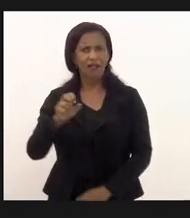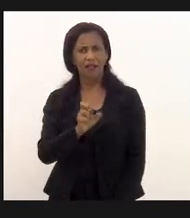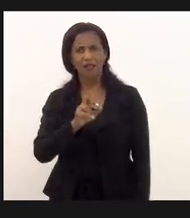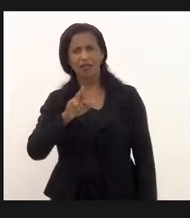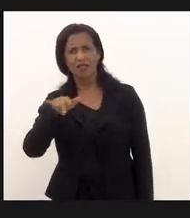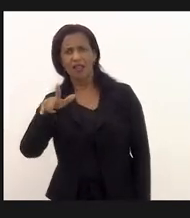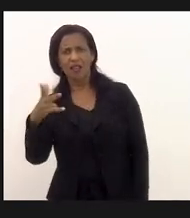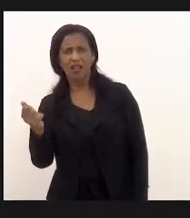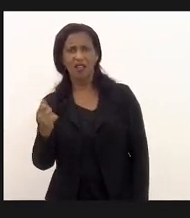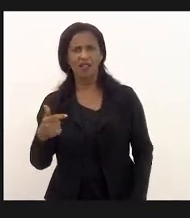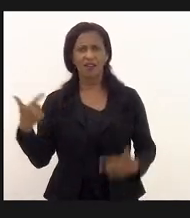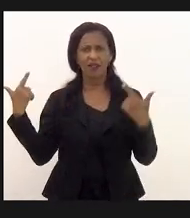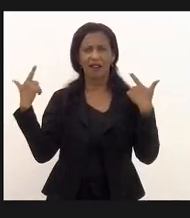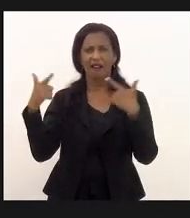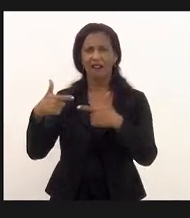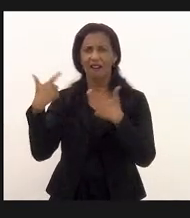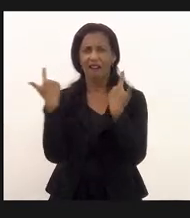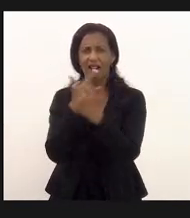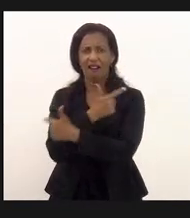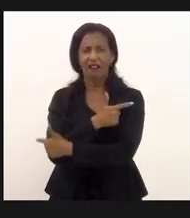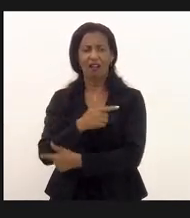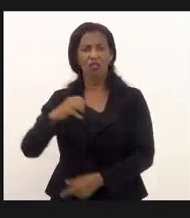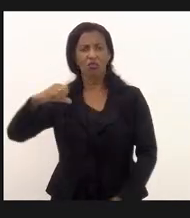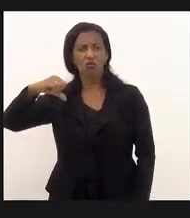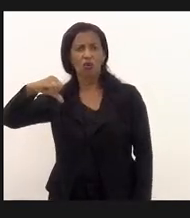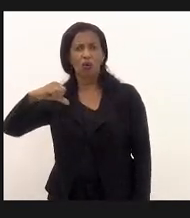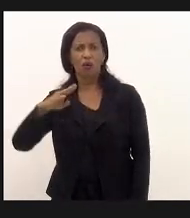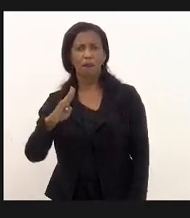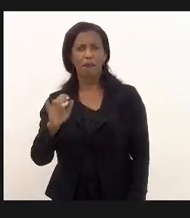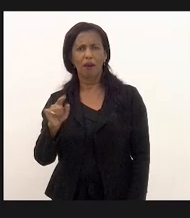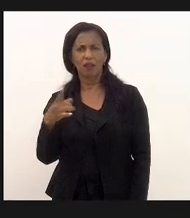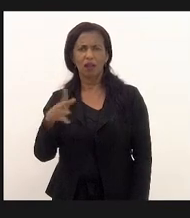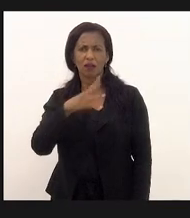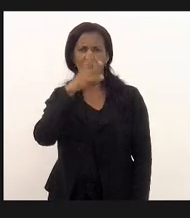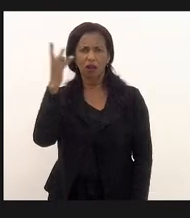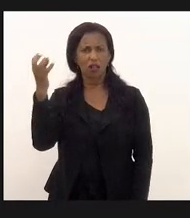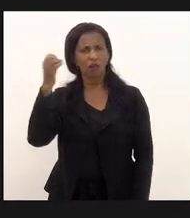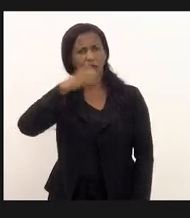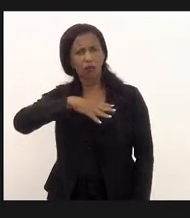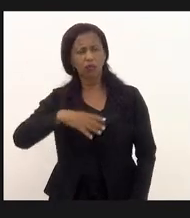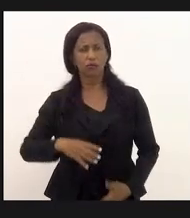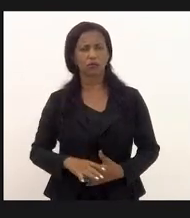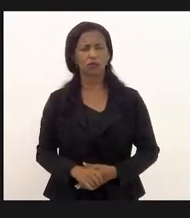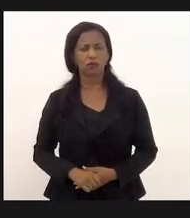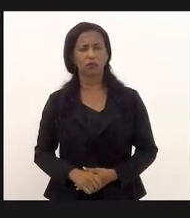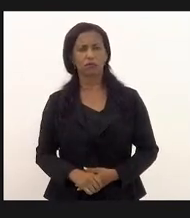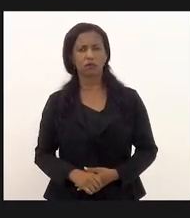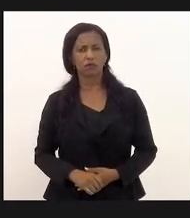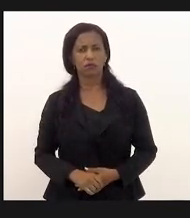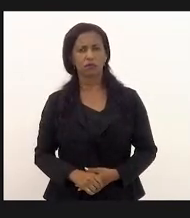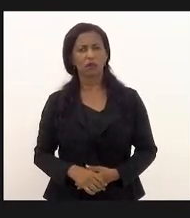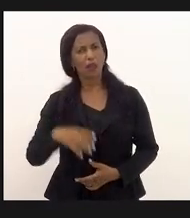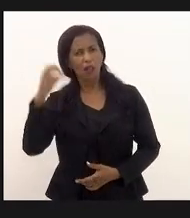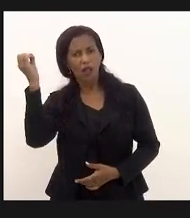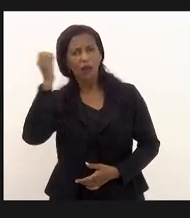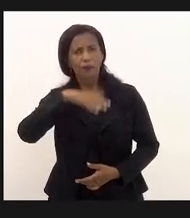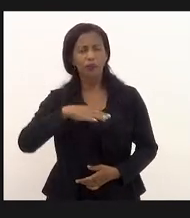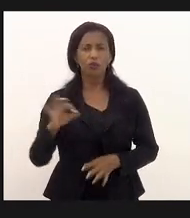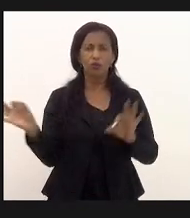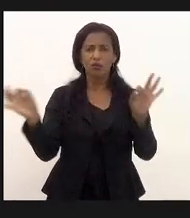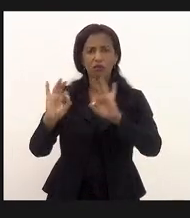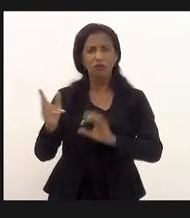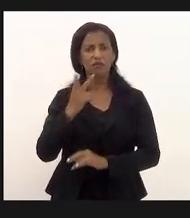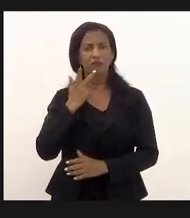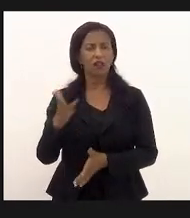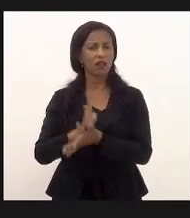ficar zombando do nono batalhão isso é um absurdo isso é um absurdo e ninguém fala